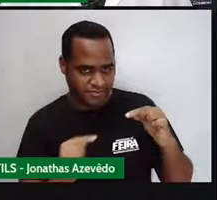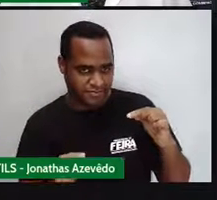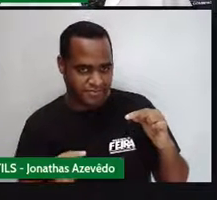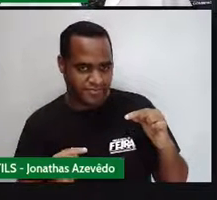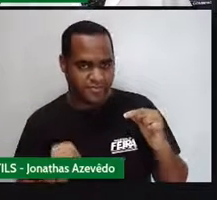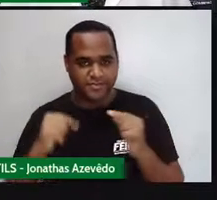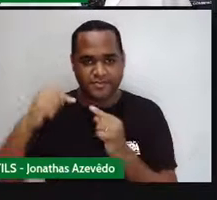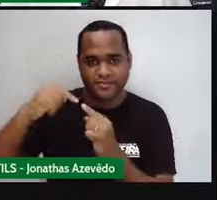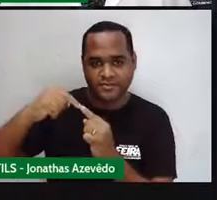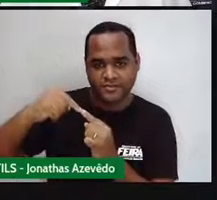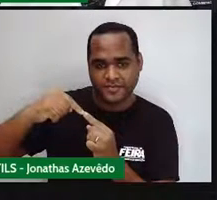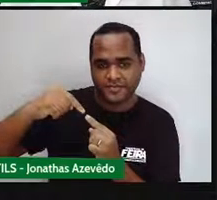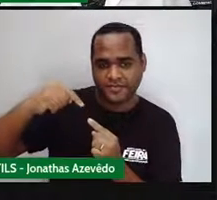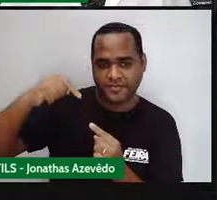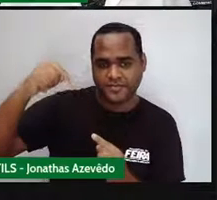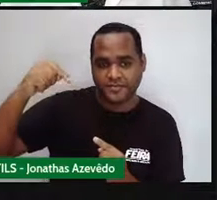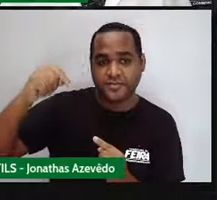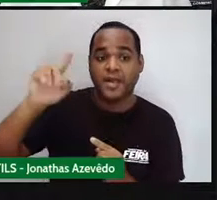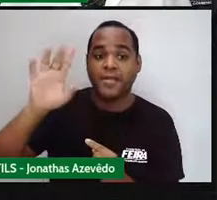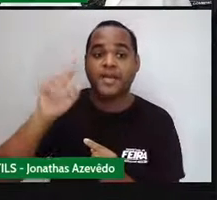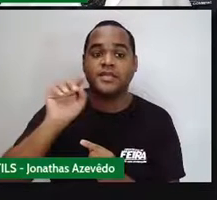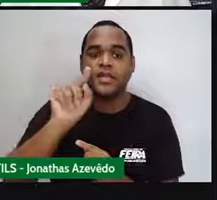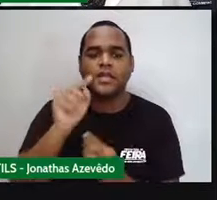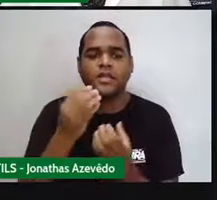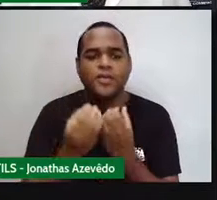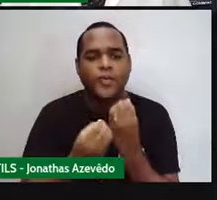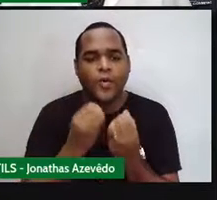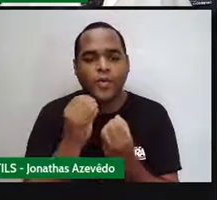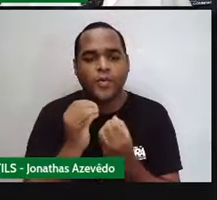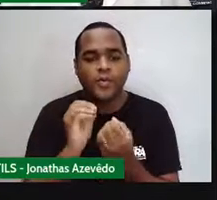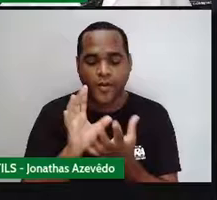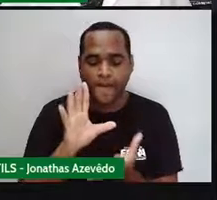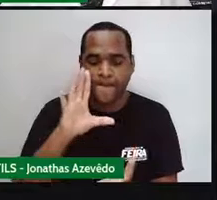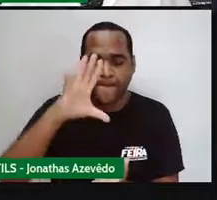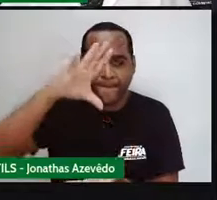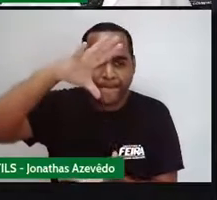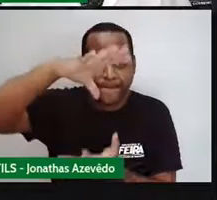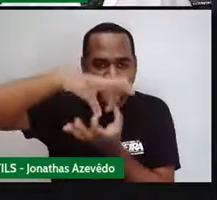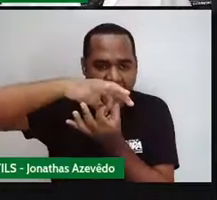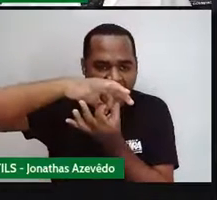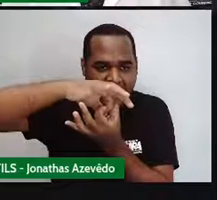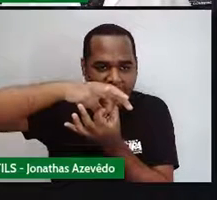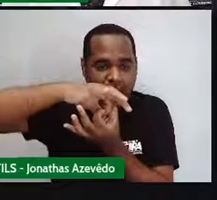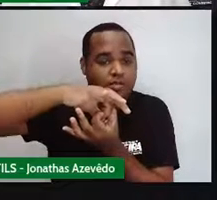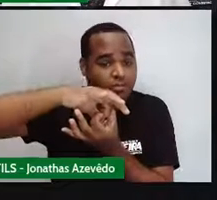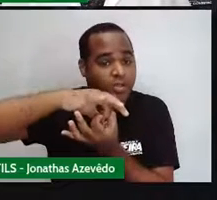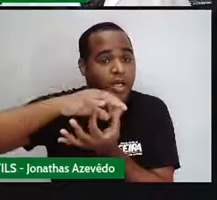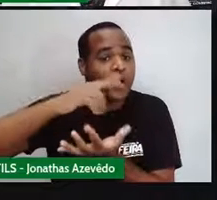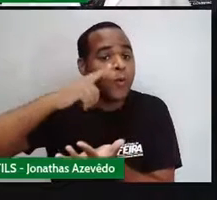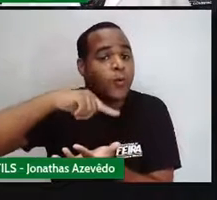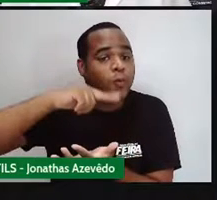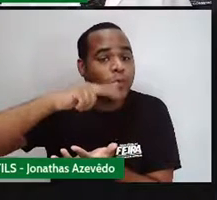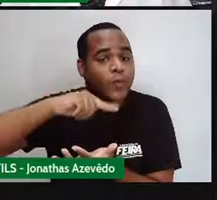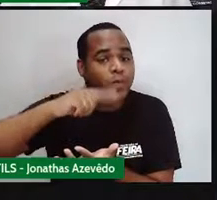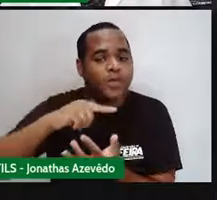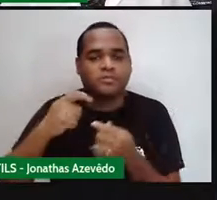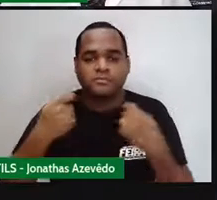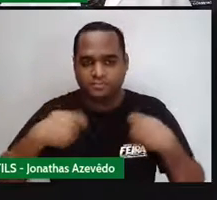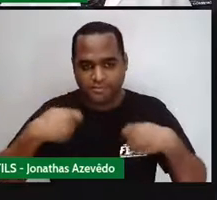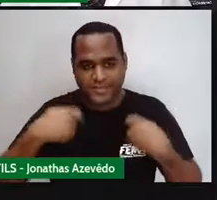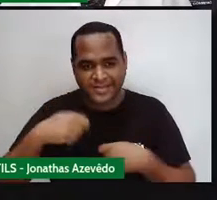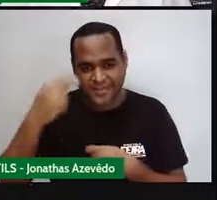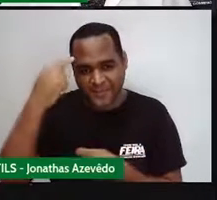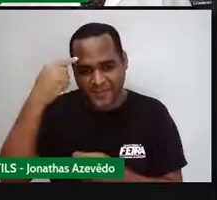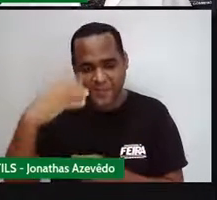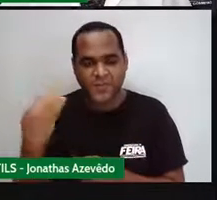desse pontinho aqui do losango até esse. Isso aqui seria uma diagonal do losango. E a